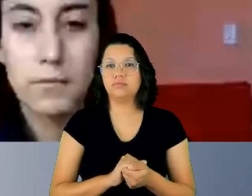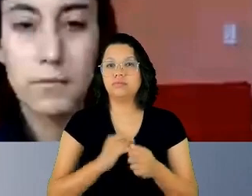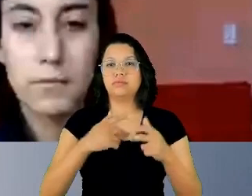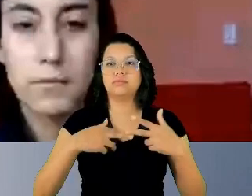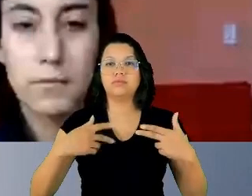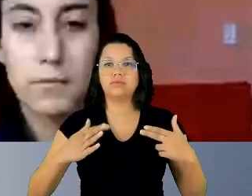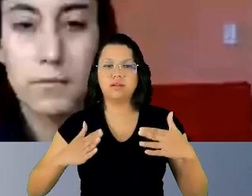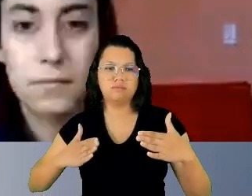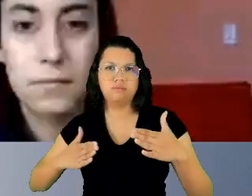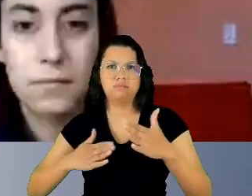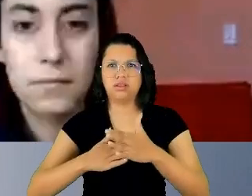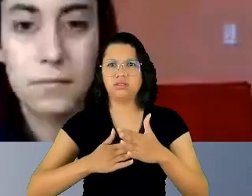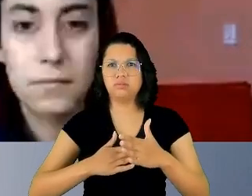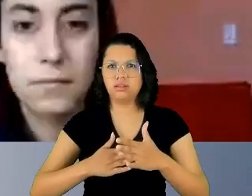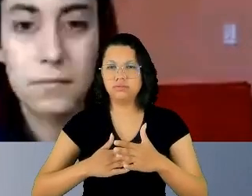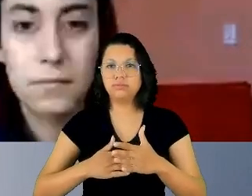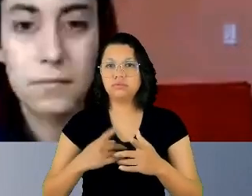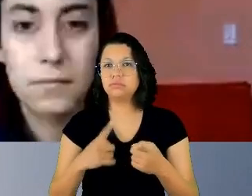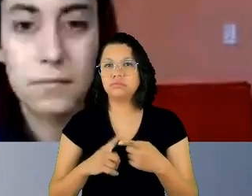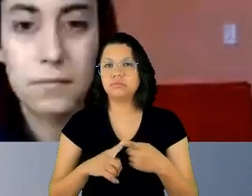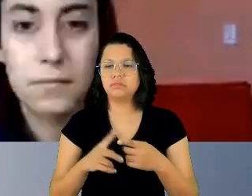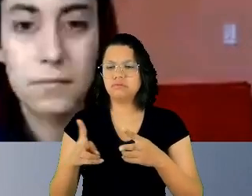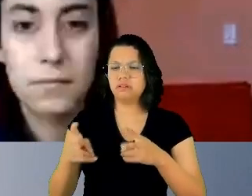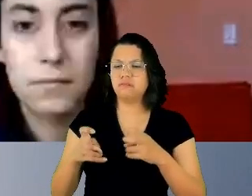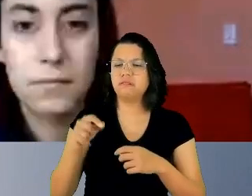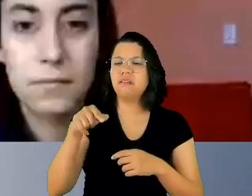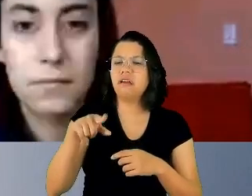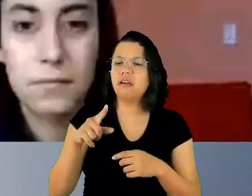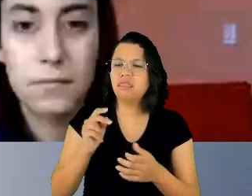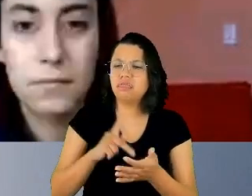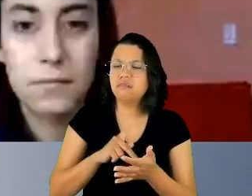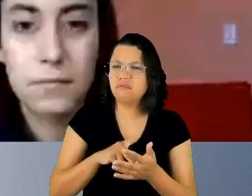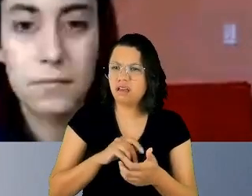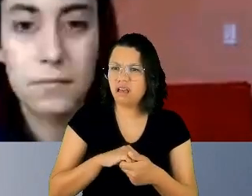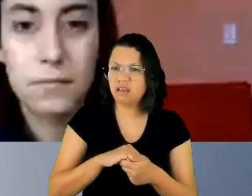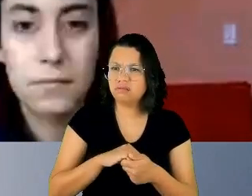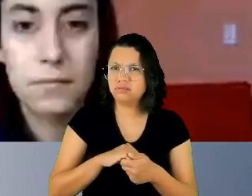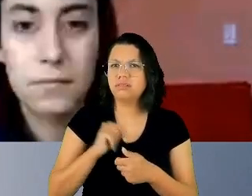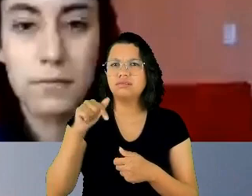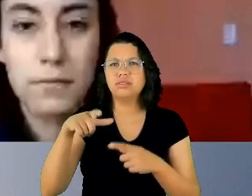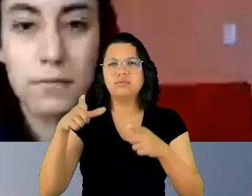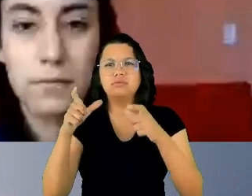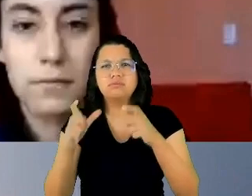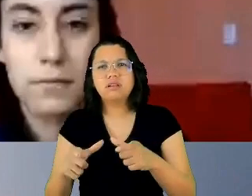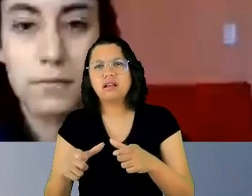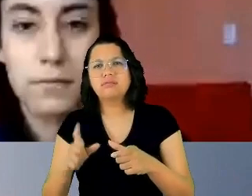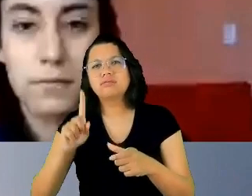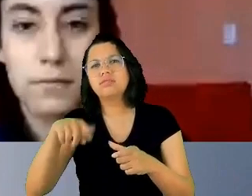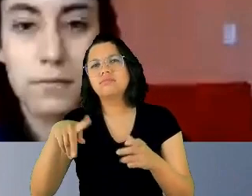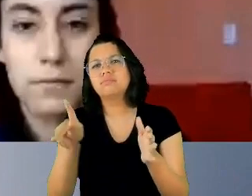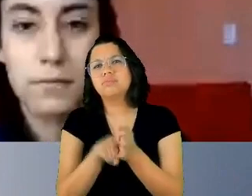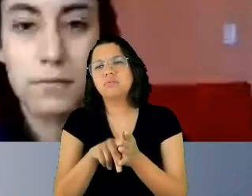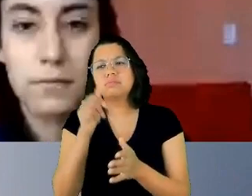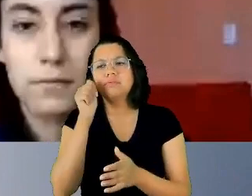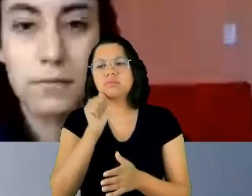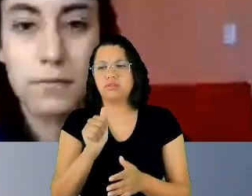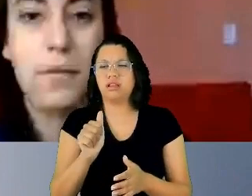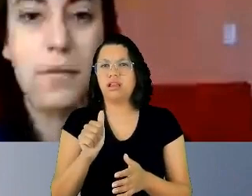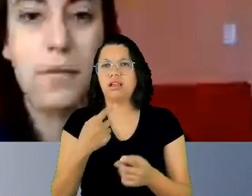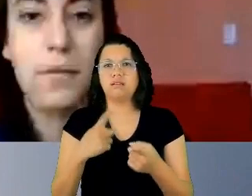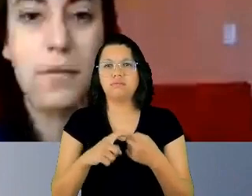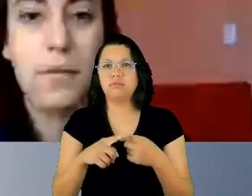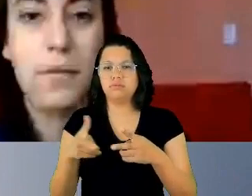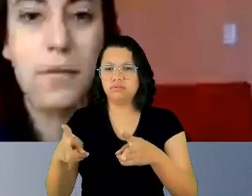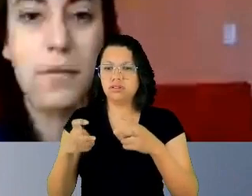restrições, porque não se reconhecia efetivamente aquele lugar como o lugar da mulher, porque não se